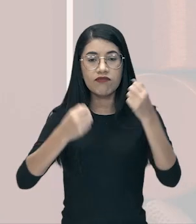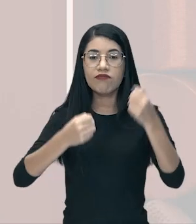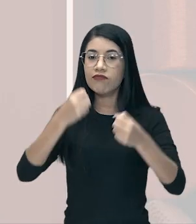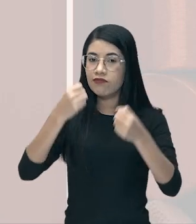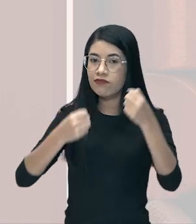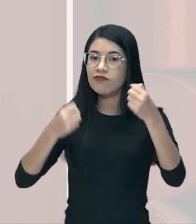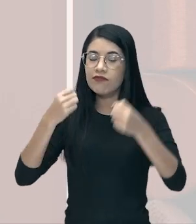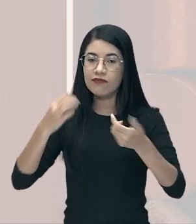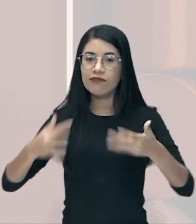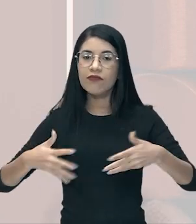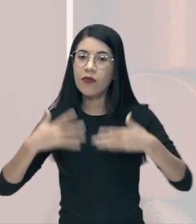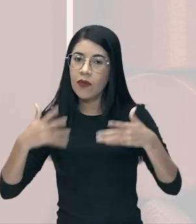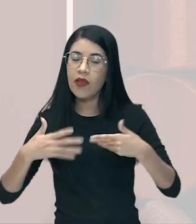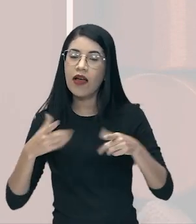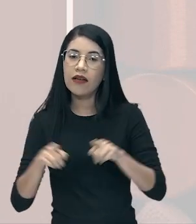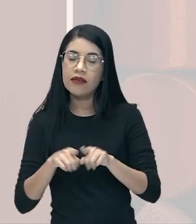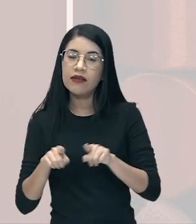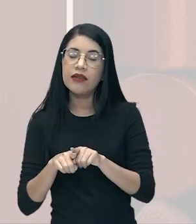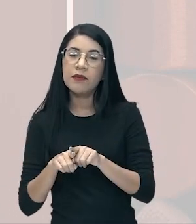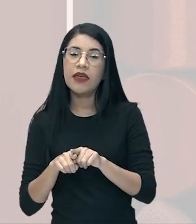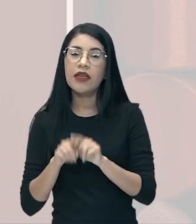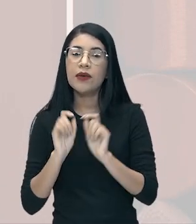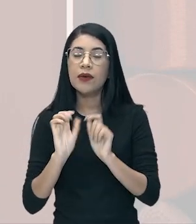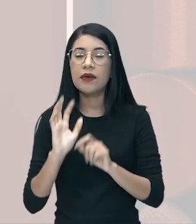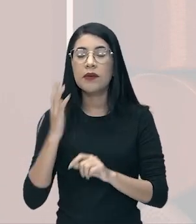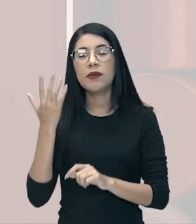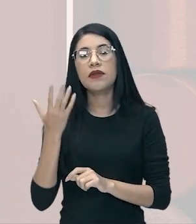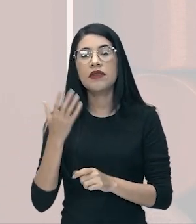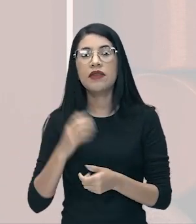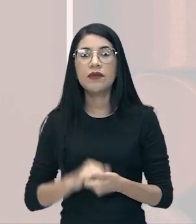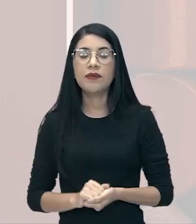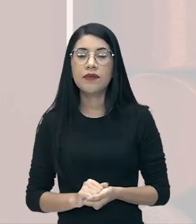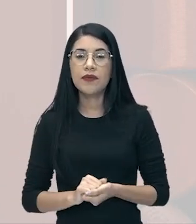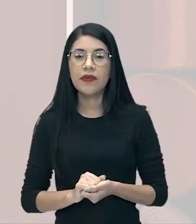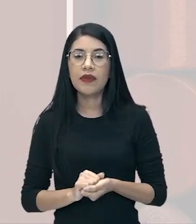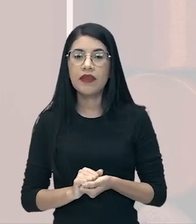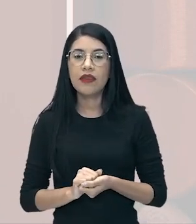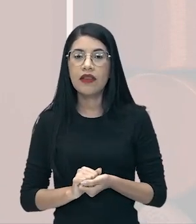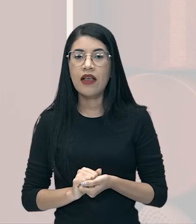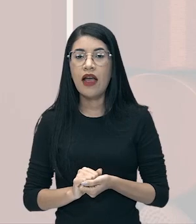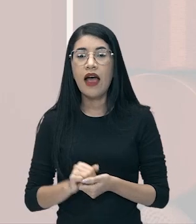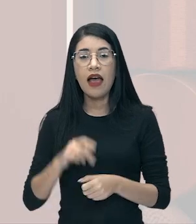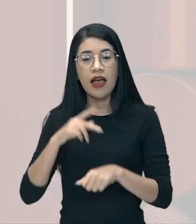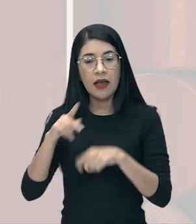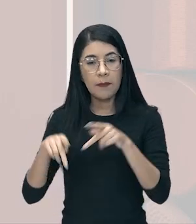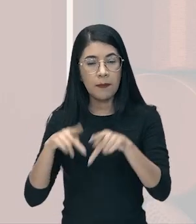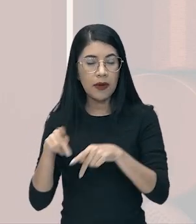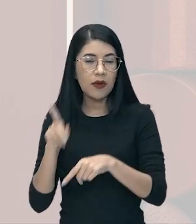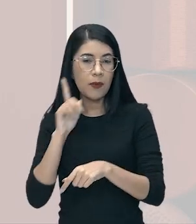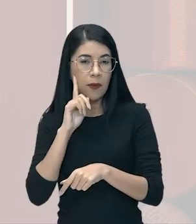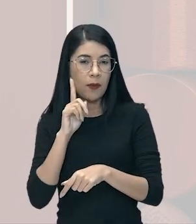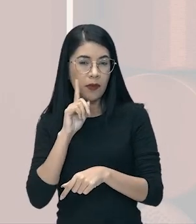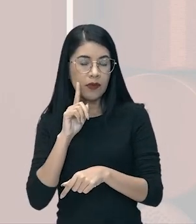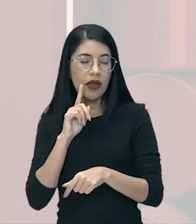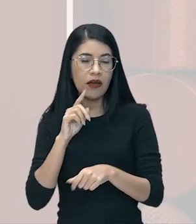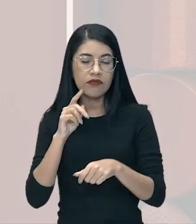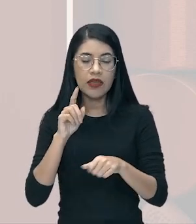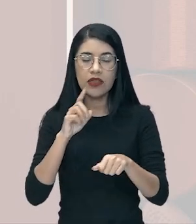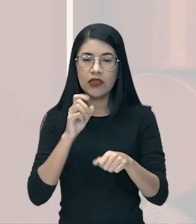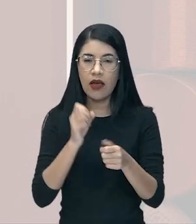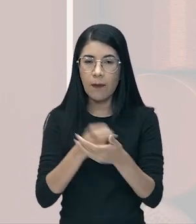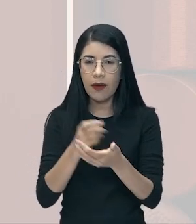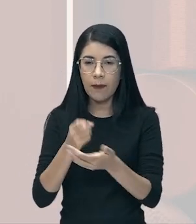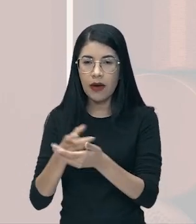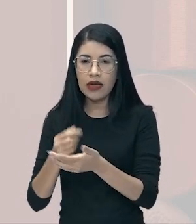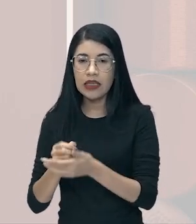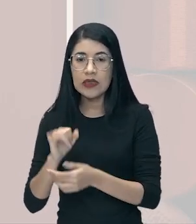também era estimulado e isso gerou ali um ar de consumismo norte-americano, galera, estadunidense. O que acontecia se eu